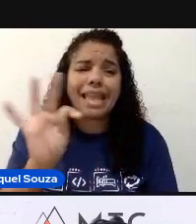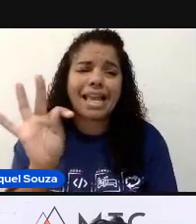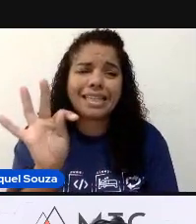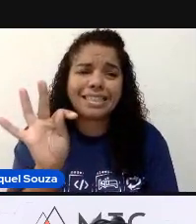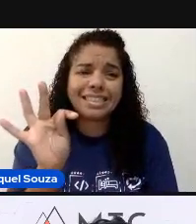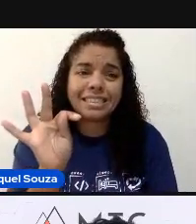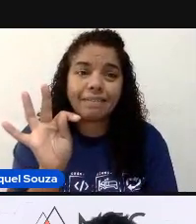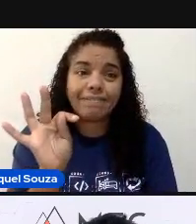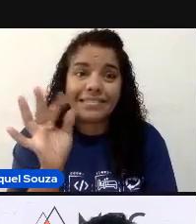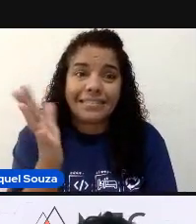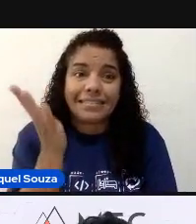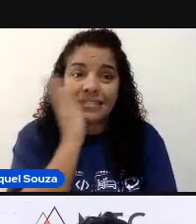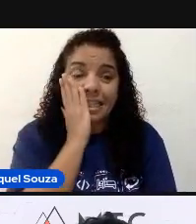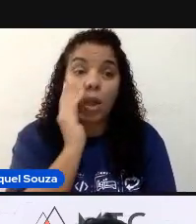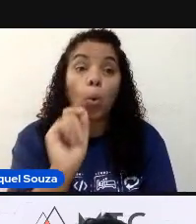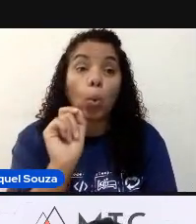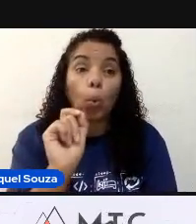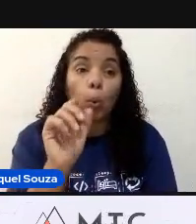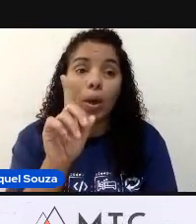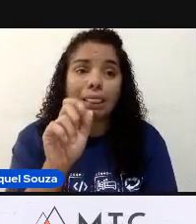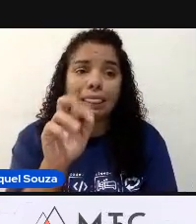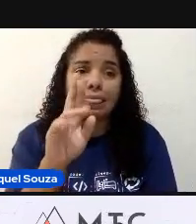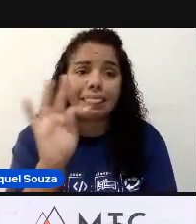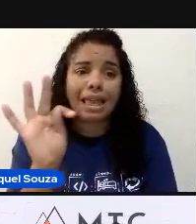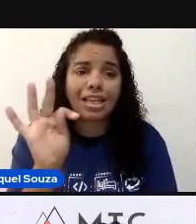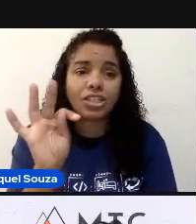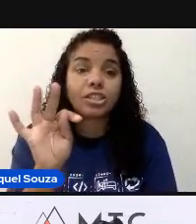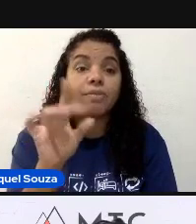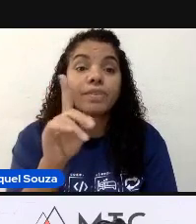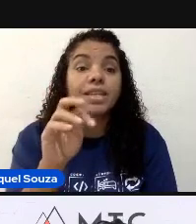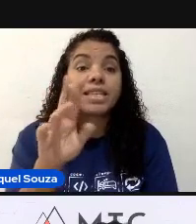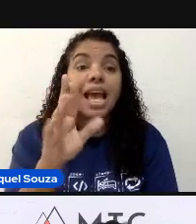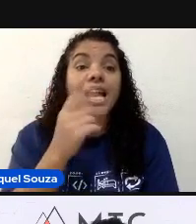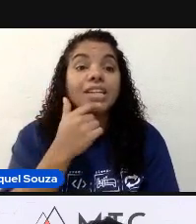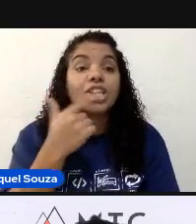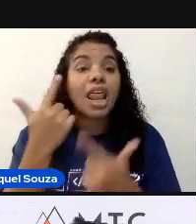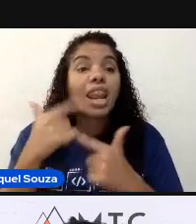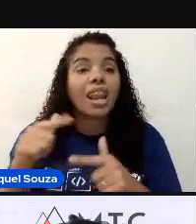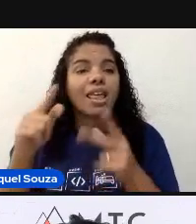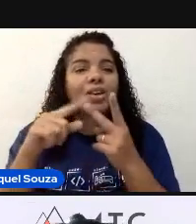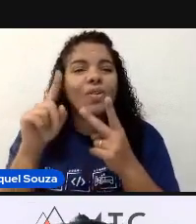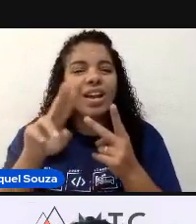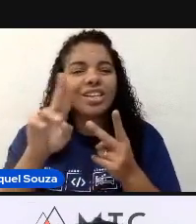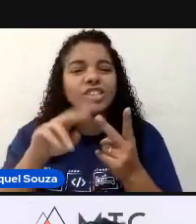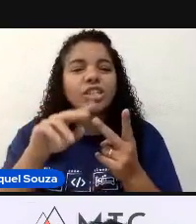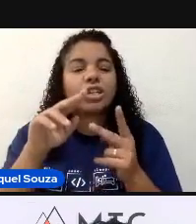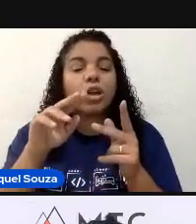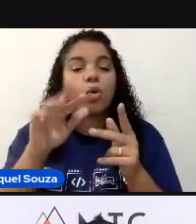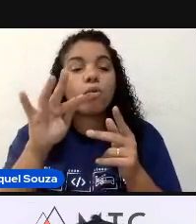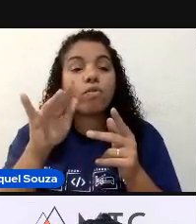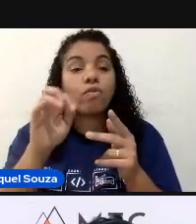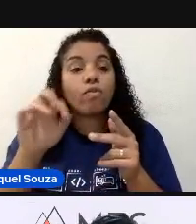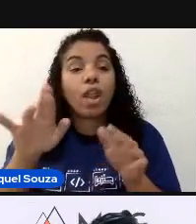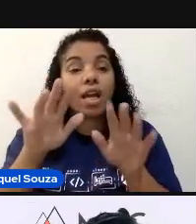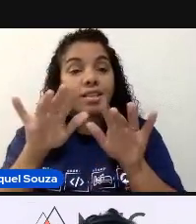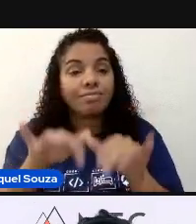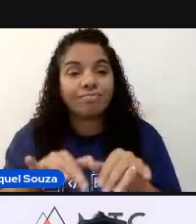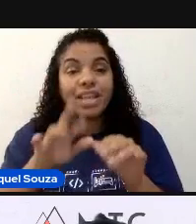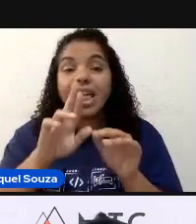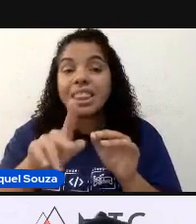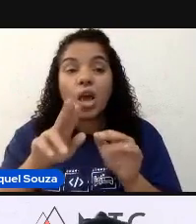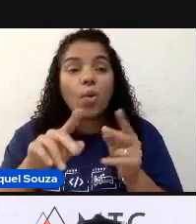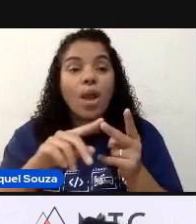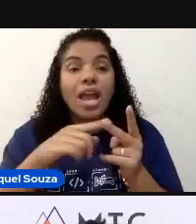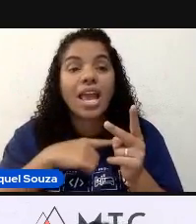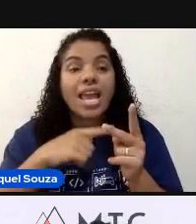Daí você pode me perguntar. O é Dart? Dart é a linguagem que o Flutter é escrito. Então, o Flutter não é a linguagem. Às vezes, as